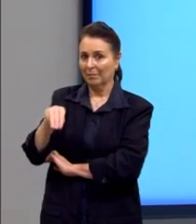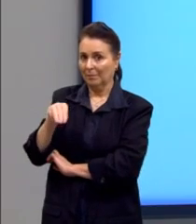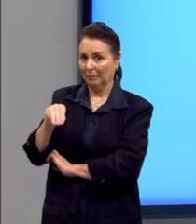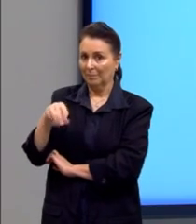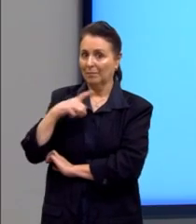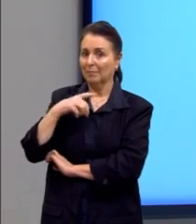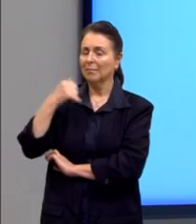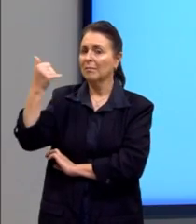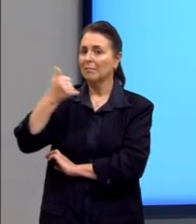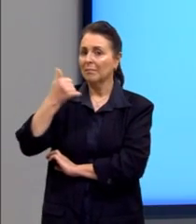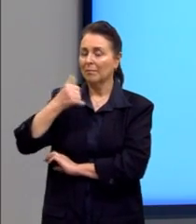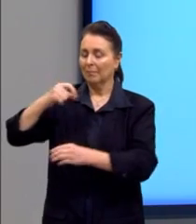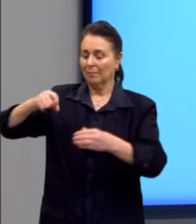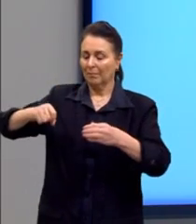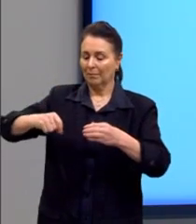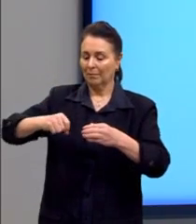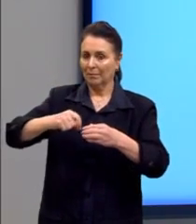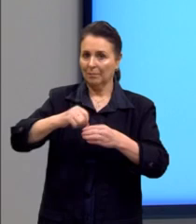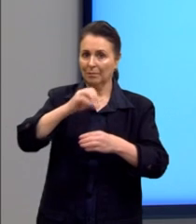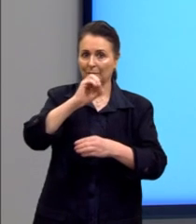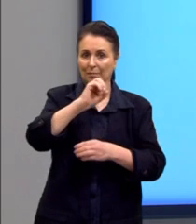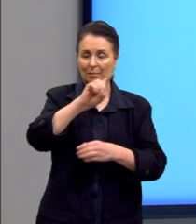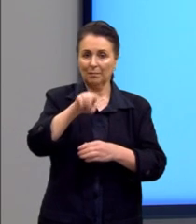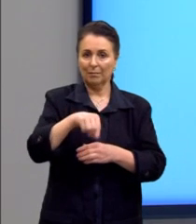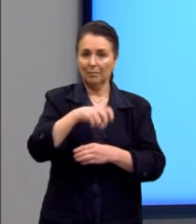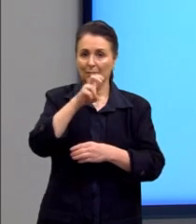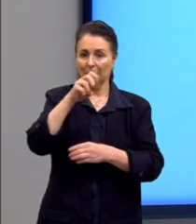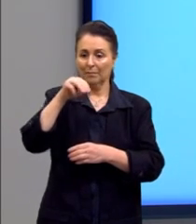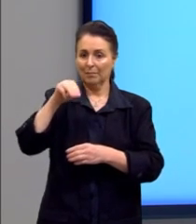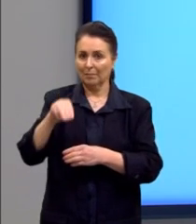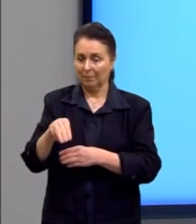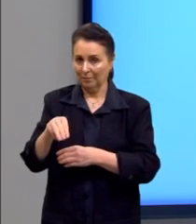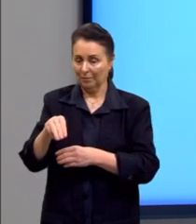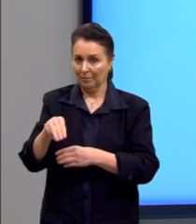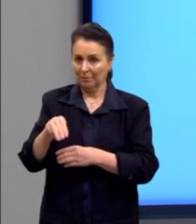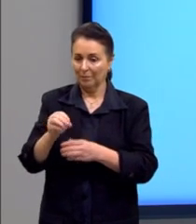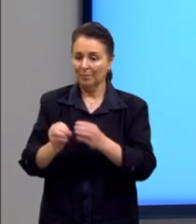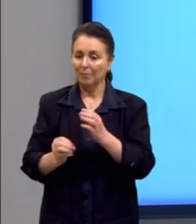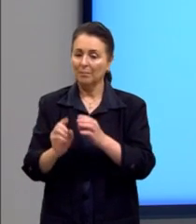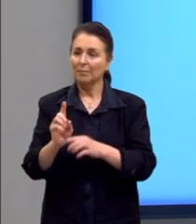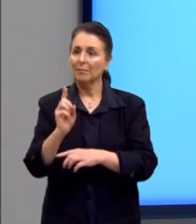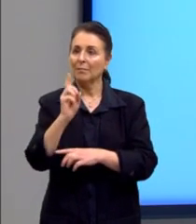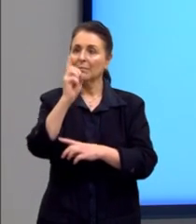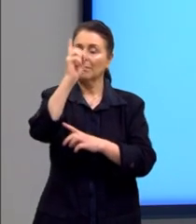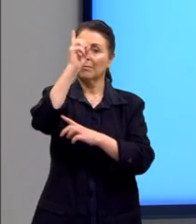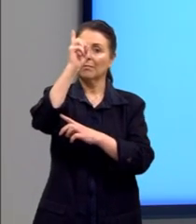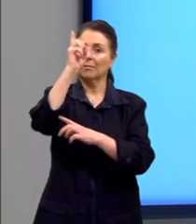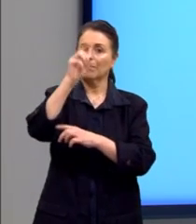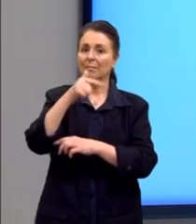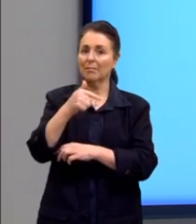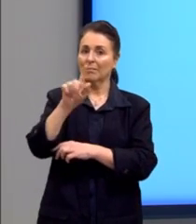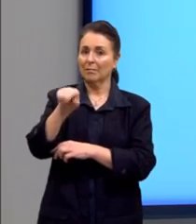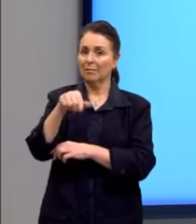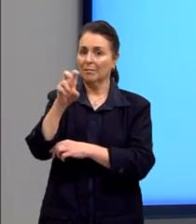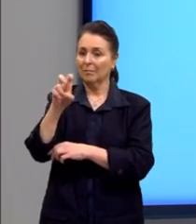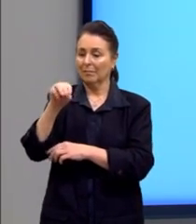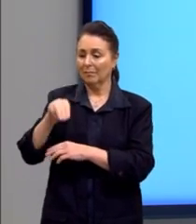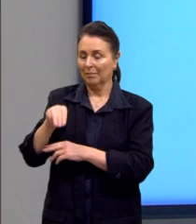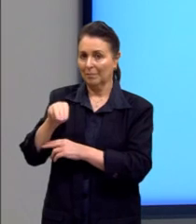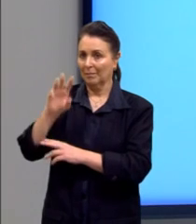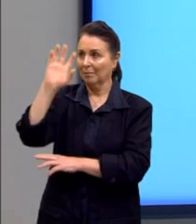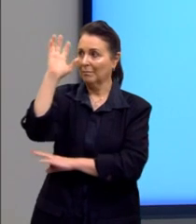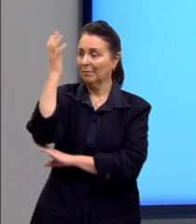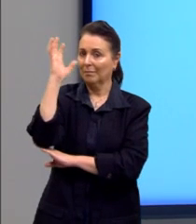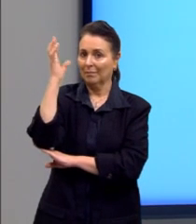informações. O plantio em 0,5 metros e o crescimento 7,5 metros.